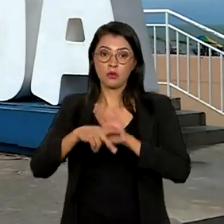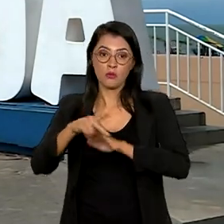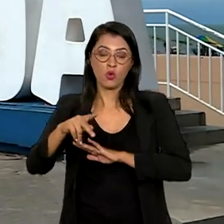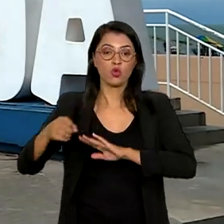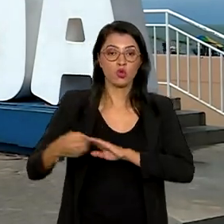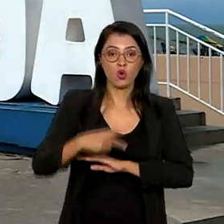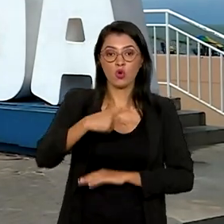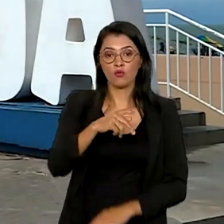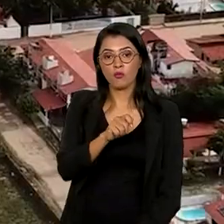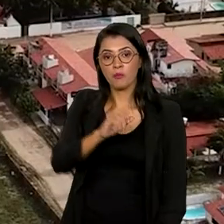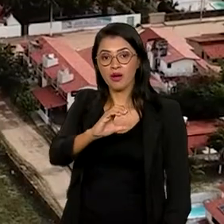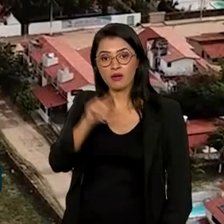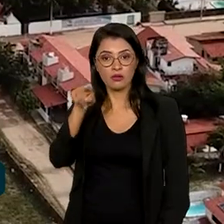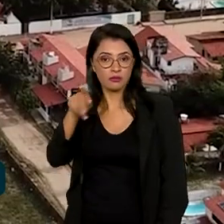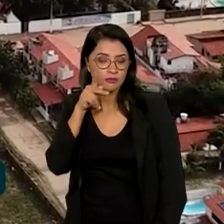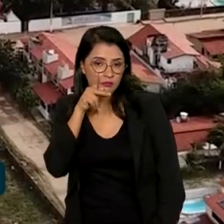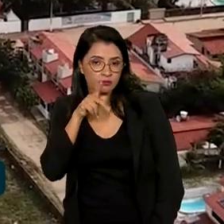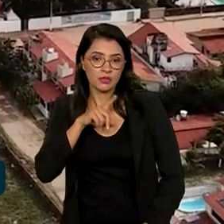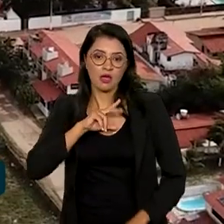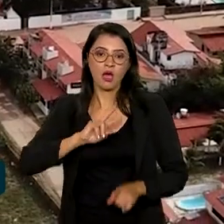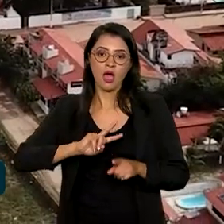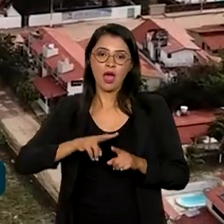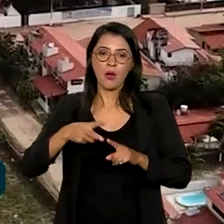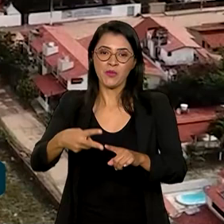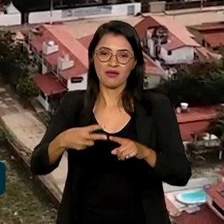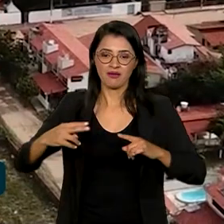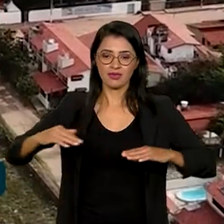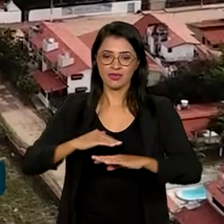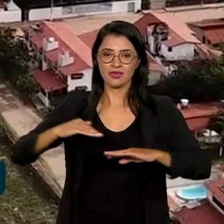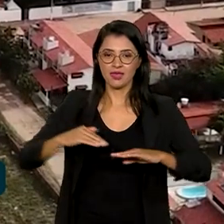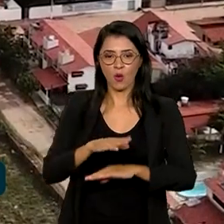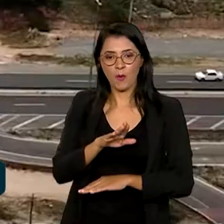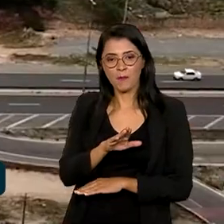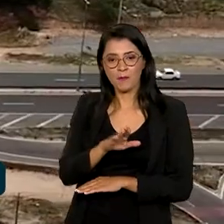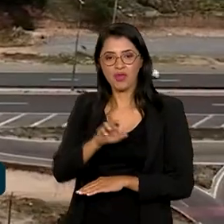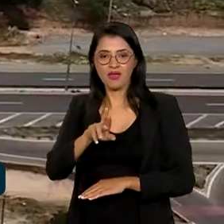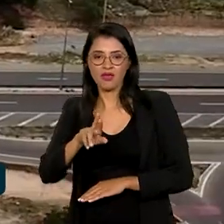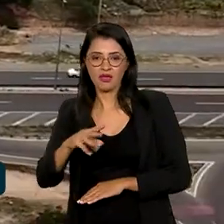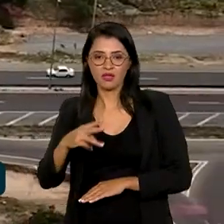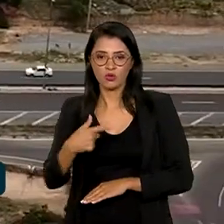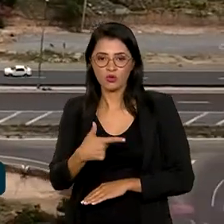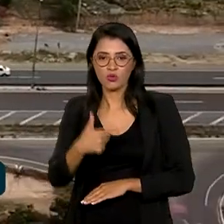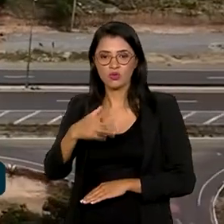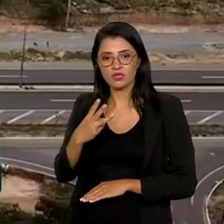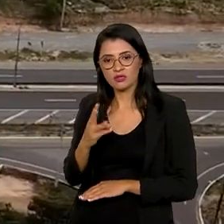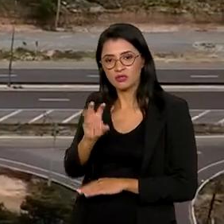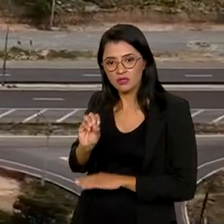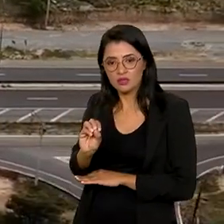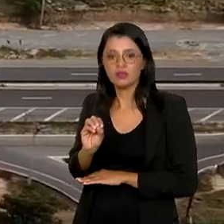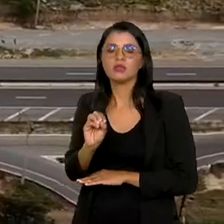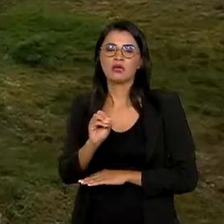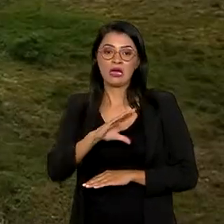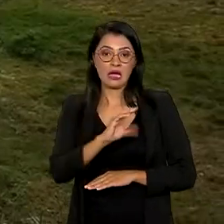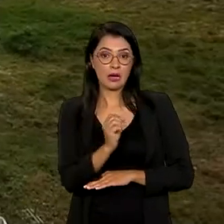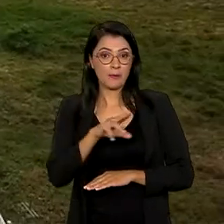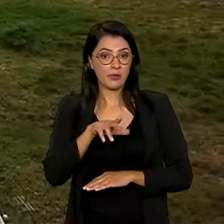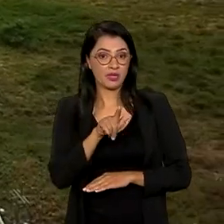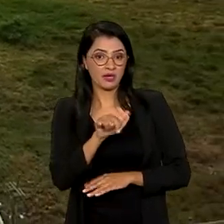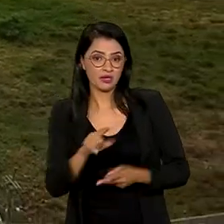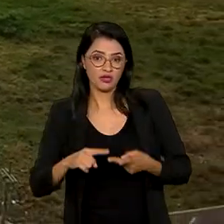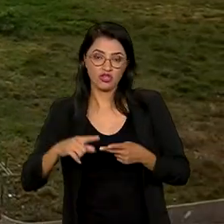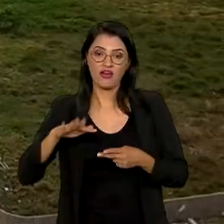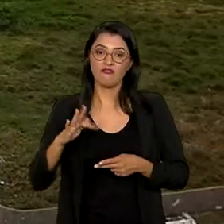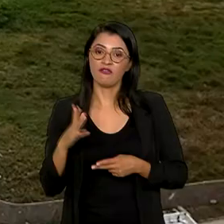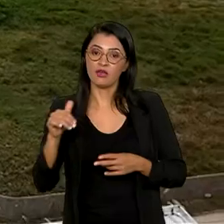novo parque na Paraíba está a duplicação da BR-230, que vai de Campina Grande a Farinha, e a